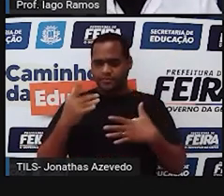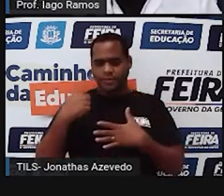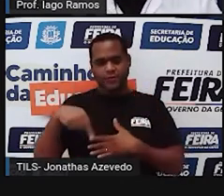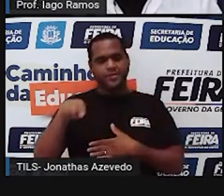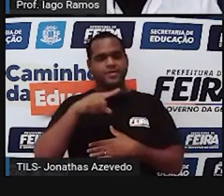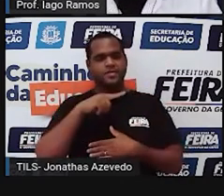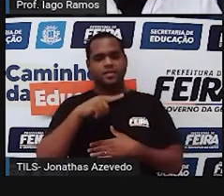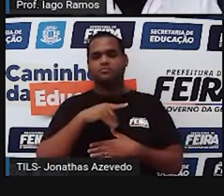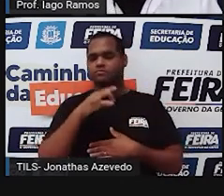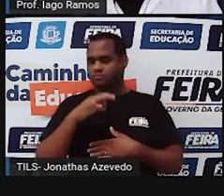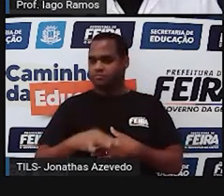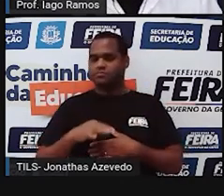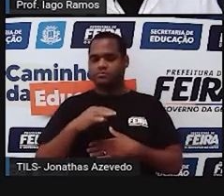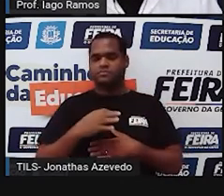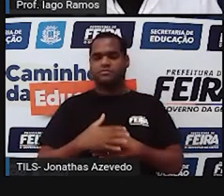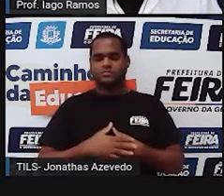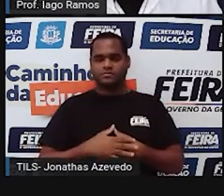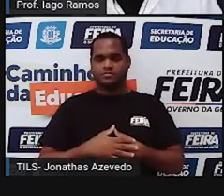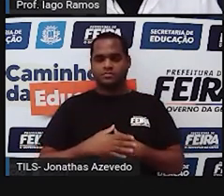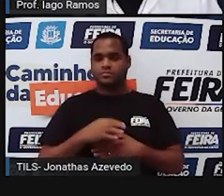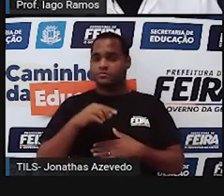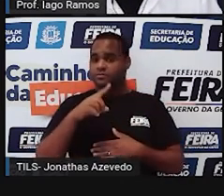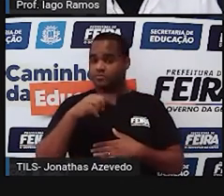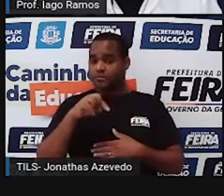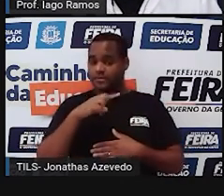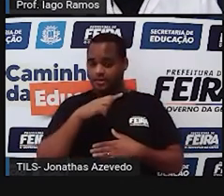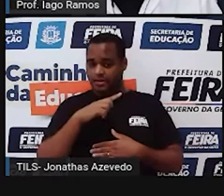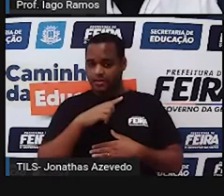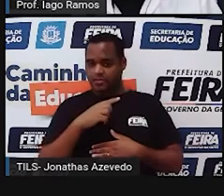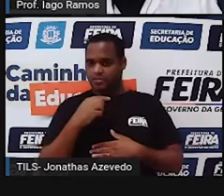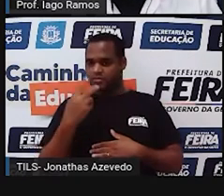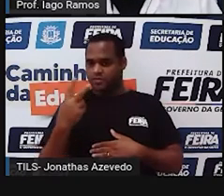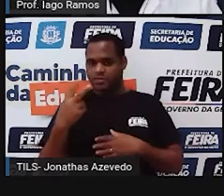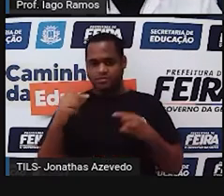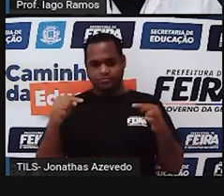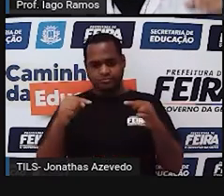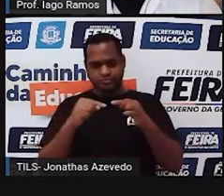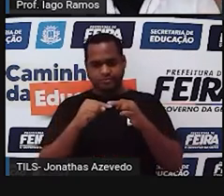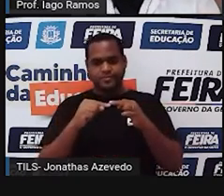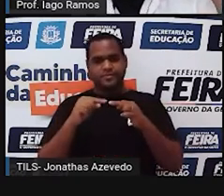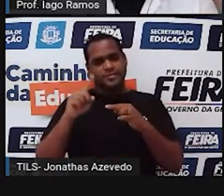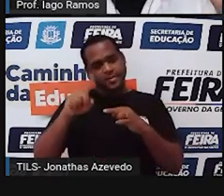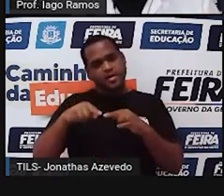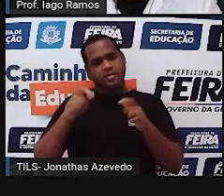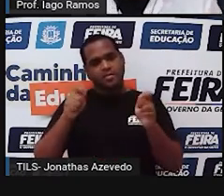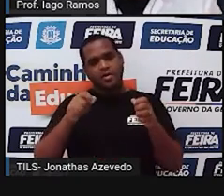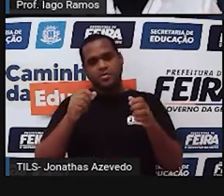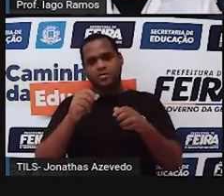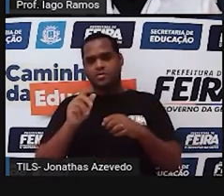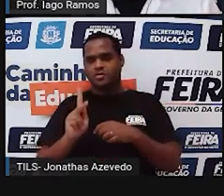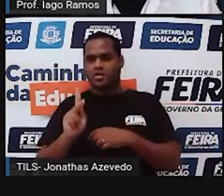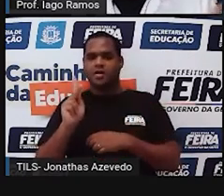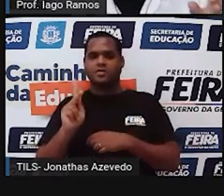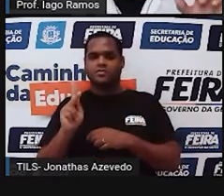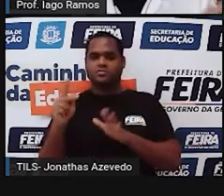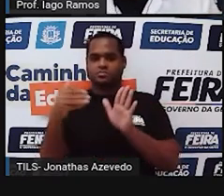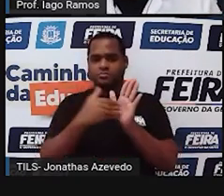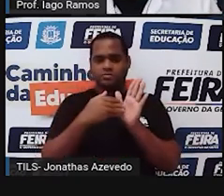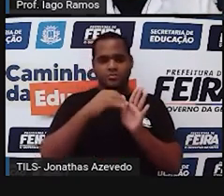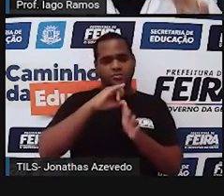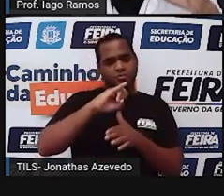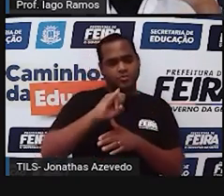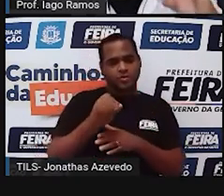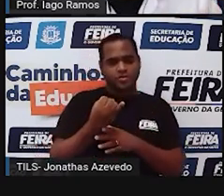então tá? a gente tem ali dois segmentos de reta um que vai de K a J esse